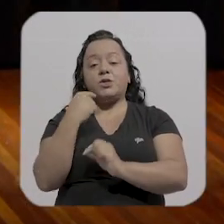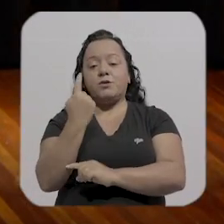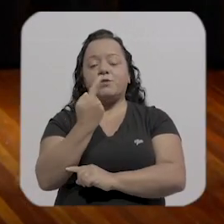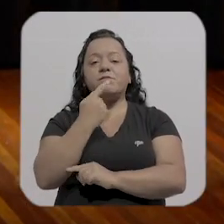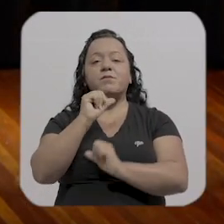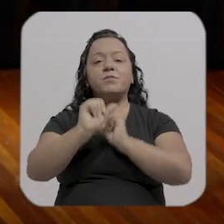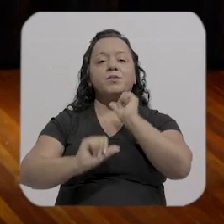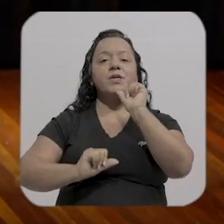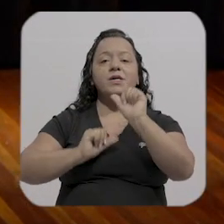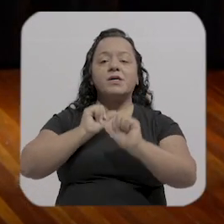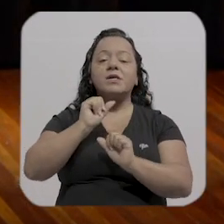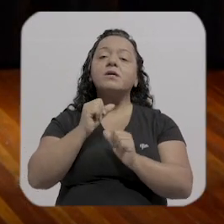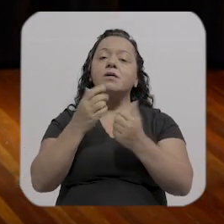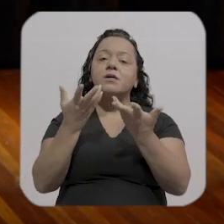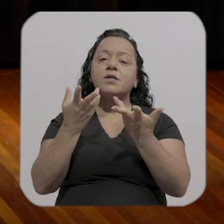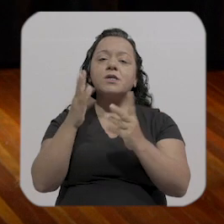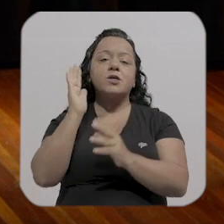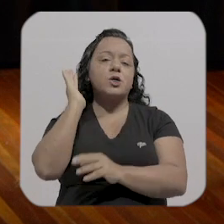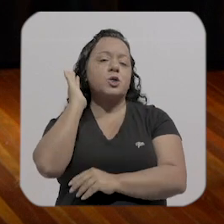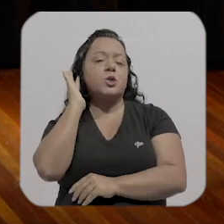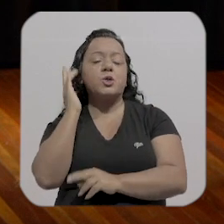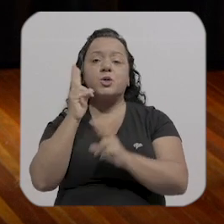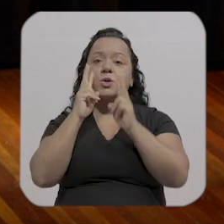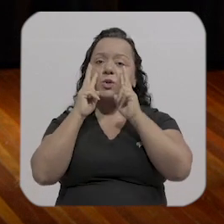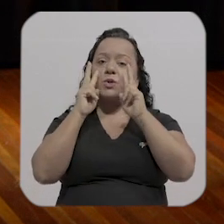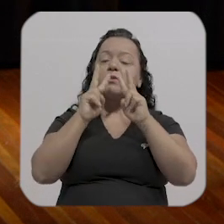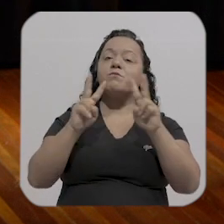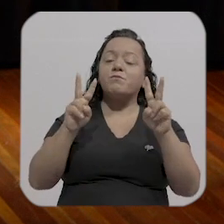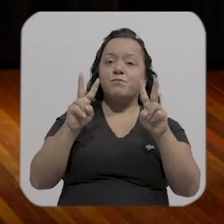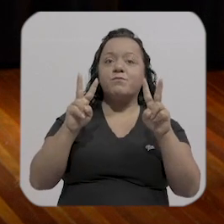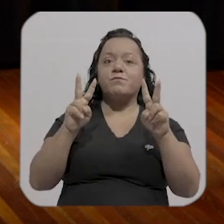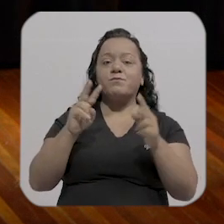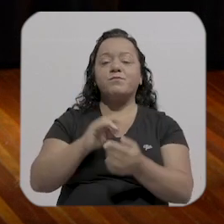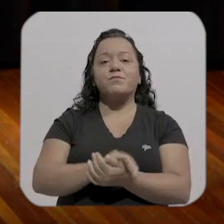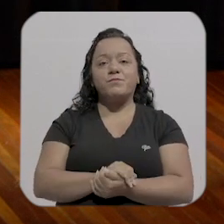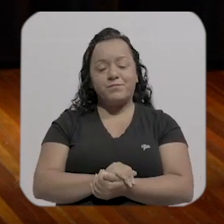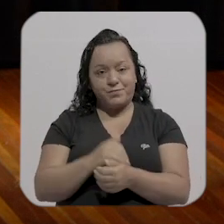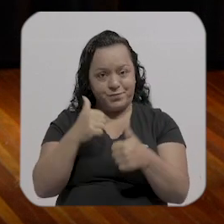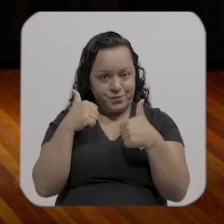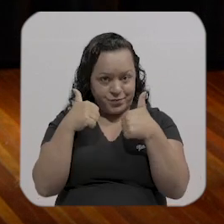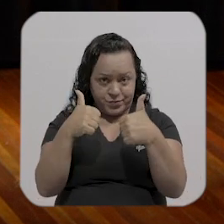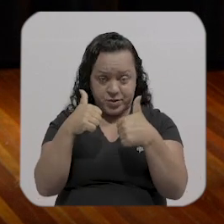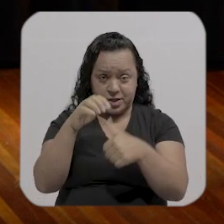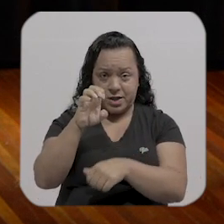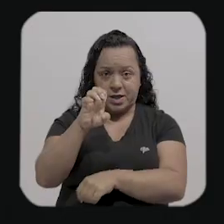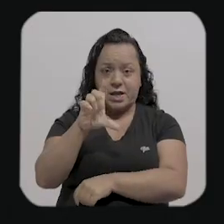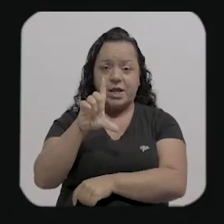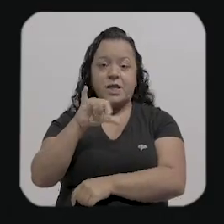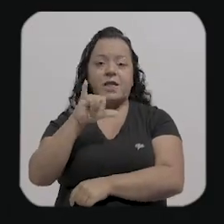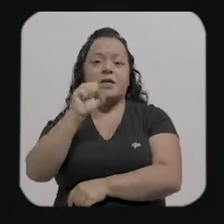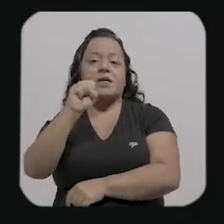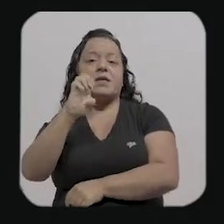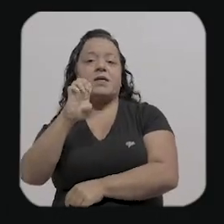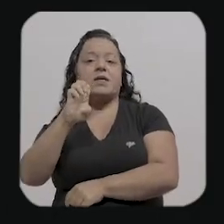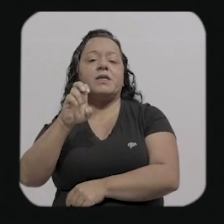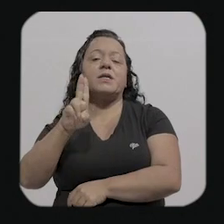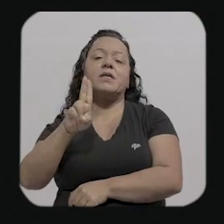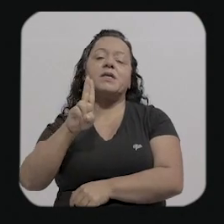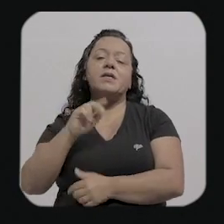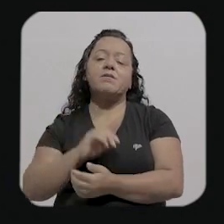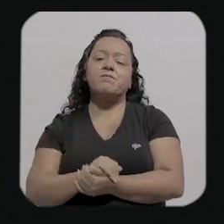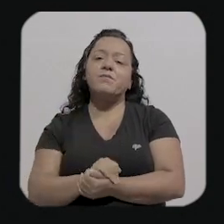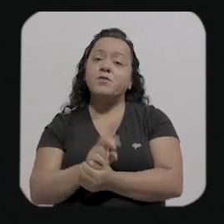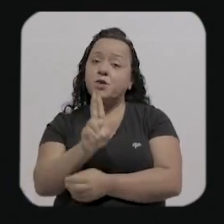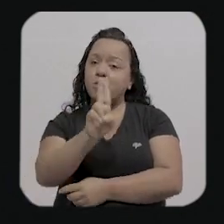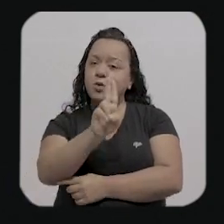feito Eliseu é você realmente é um nome muito potente pra gente eu tenho muito orgulho da tua trajetória